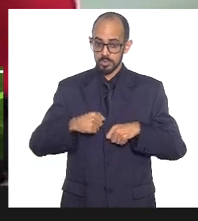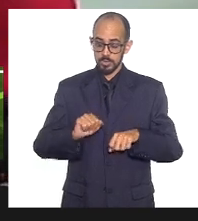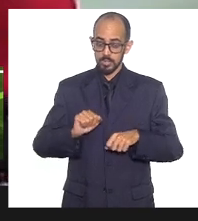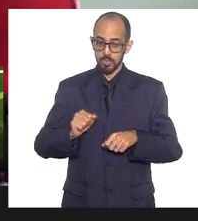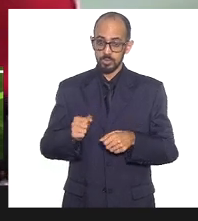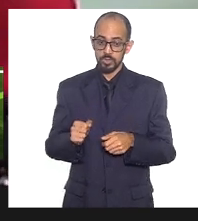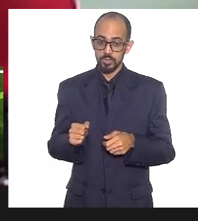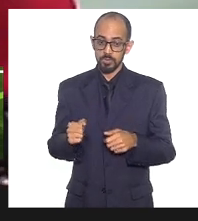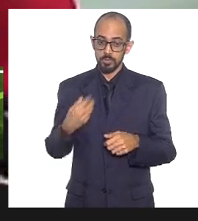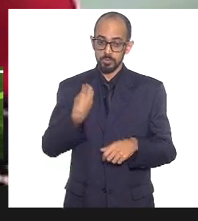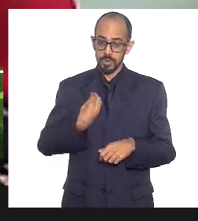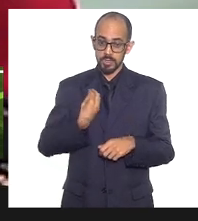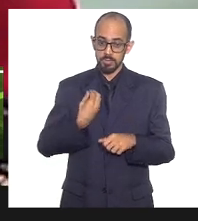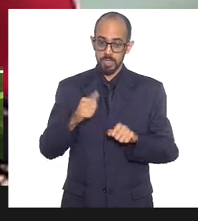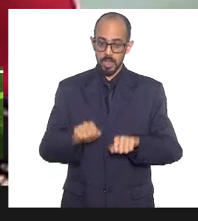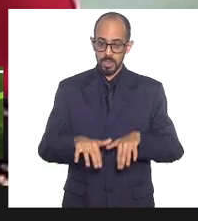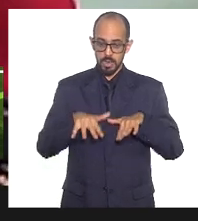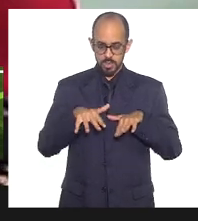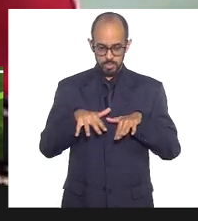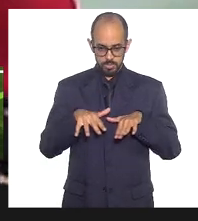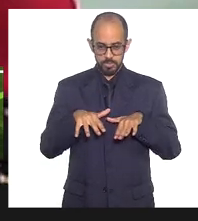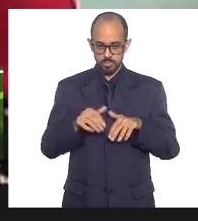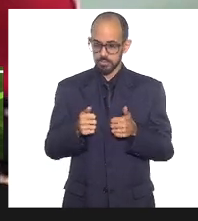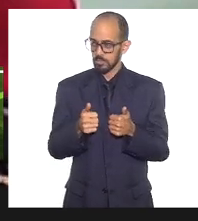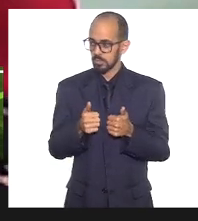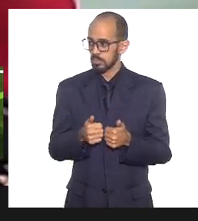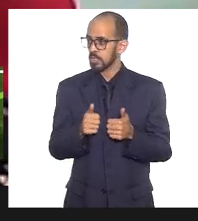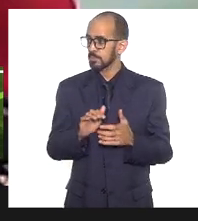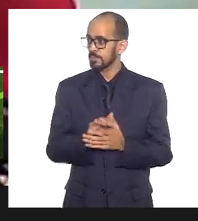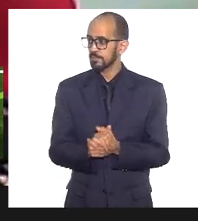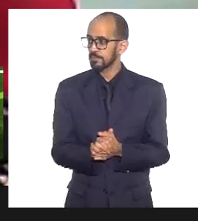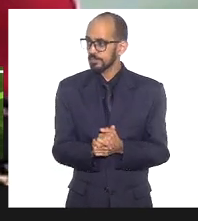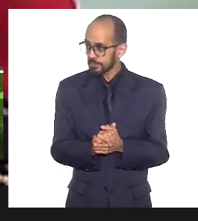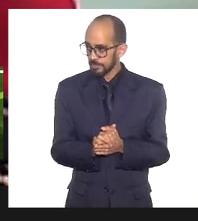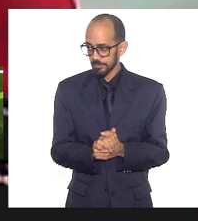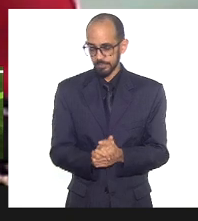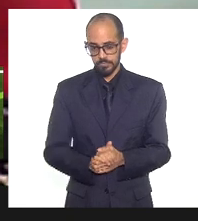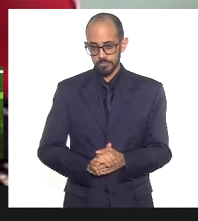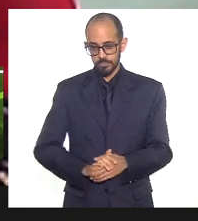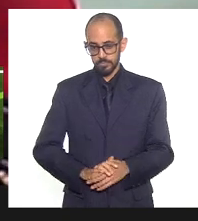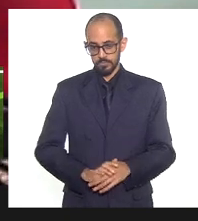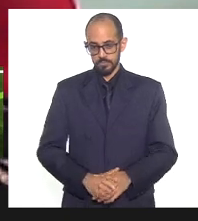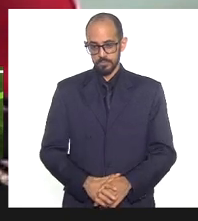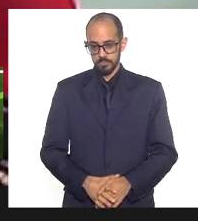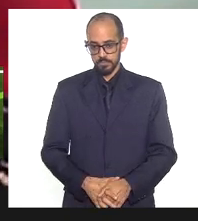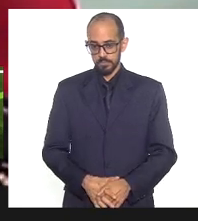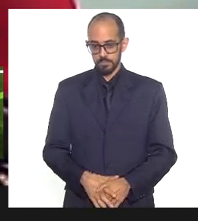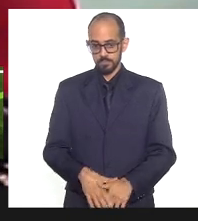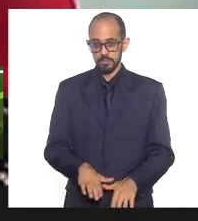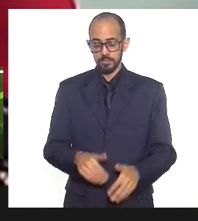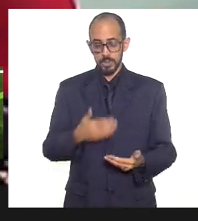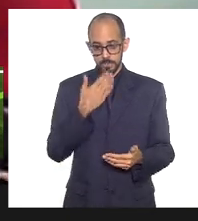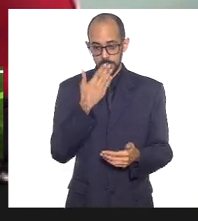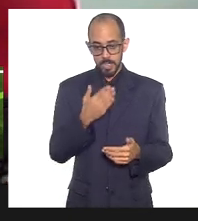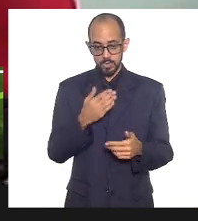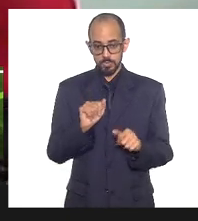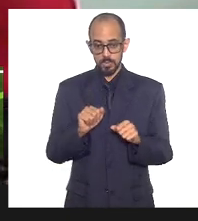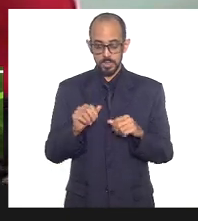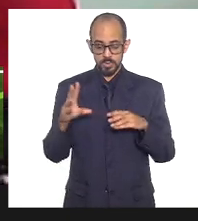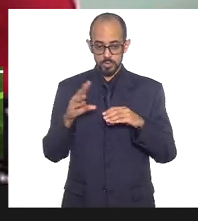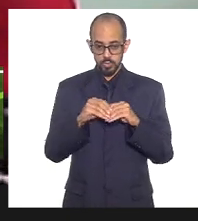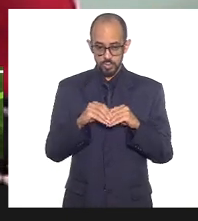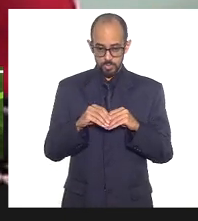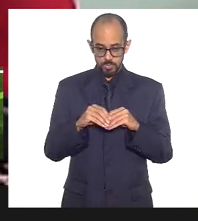presidência numa agenda já formada. Então, pedir aos nossos deputados que sejam objetivos para que os nossos